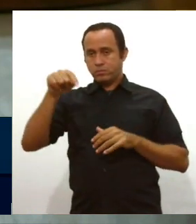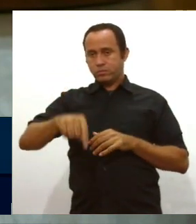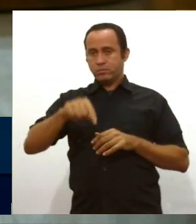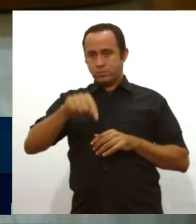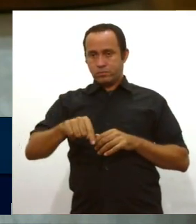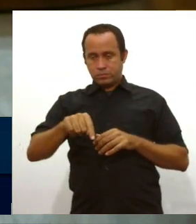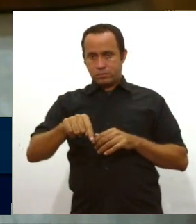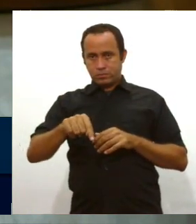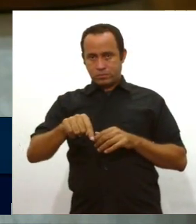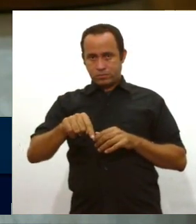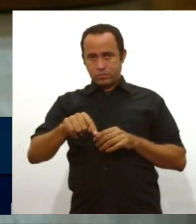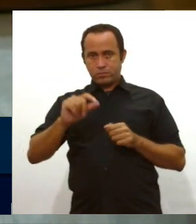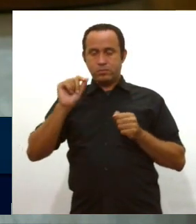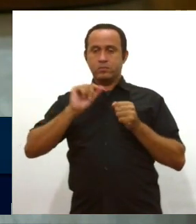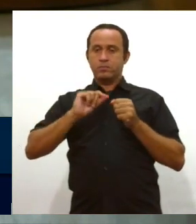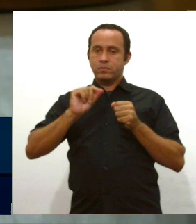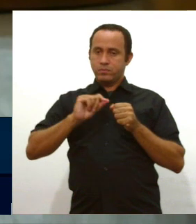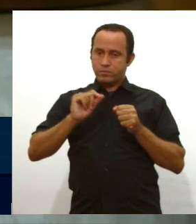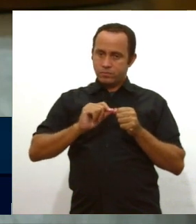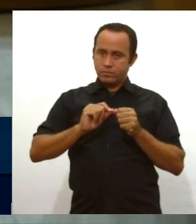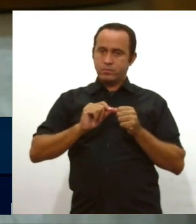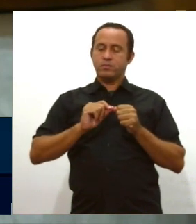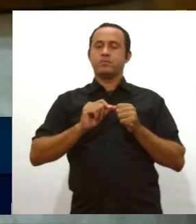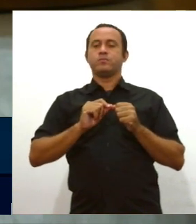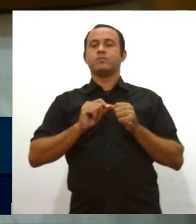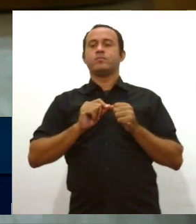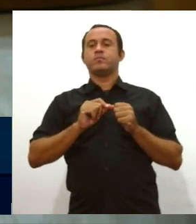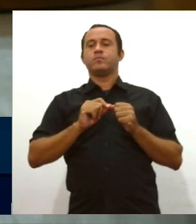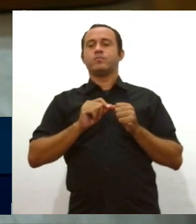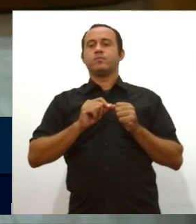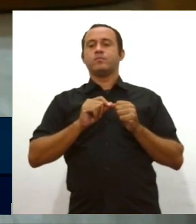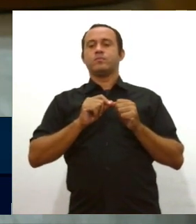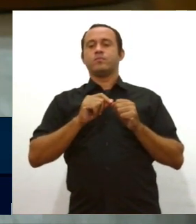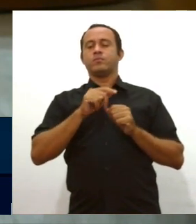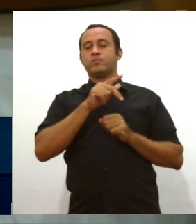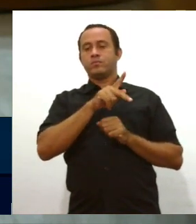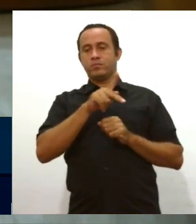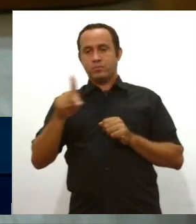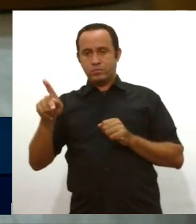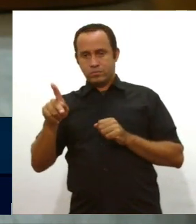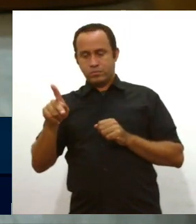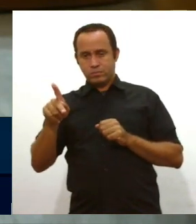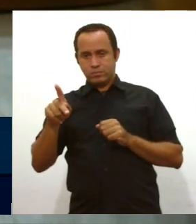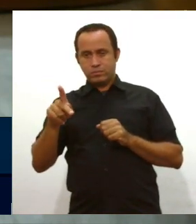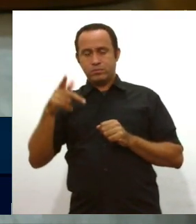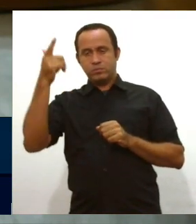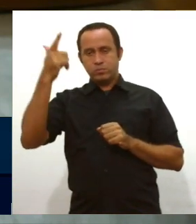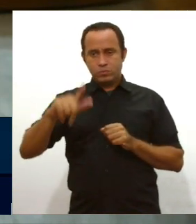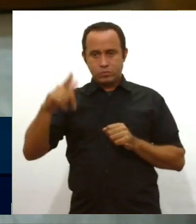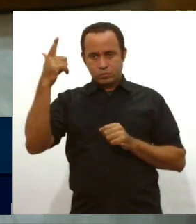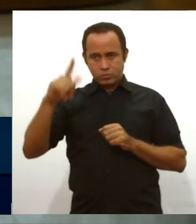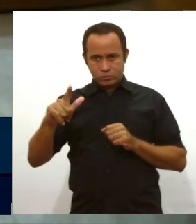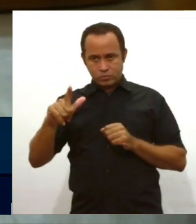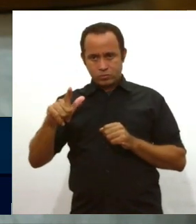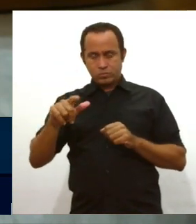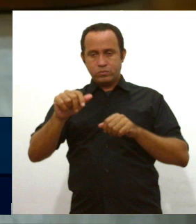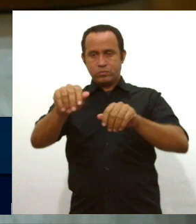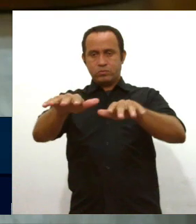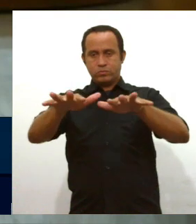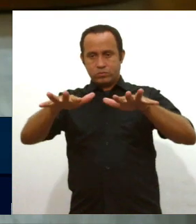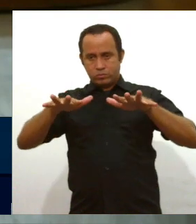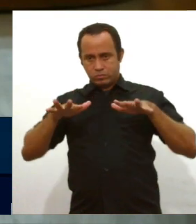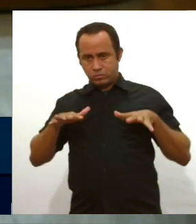já fizemos uma propositura, apelando ao presidente pela prorrogação, mais uma vez ocupamos a tribuna